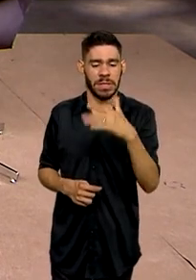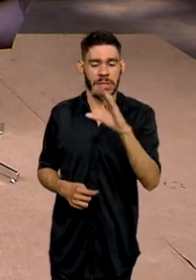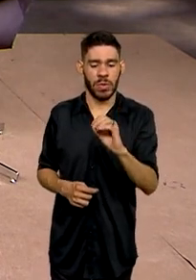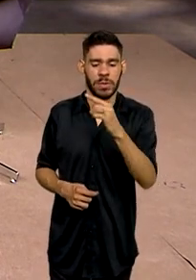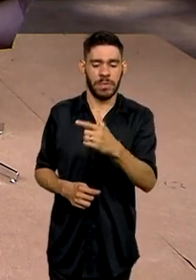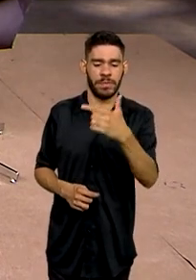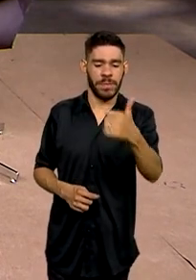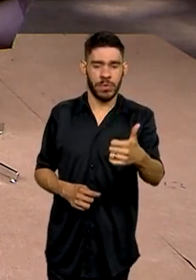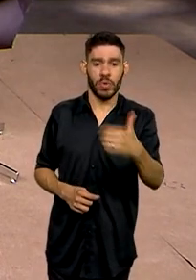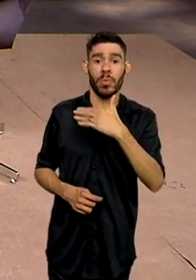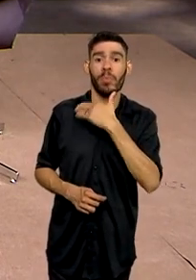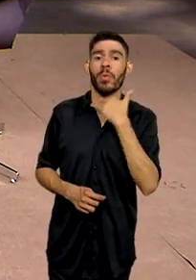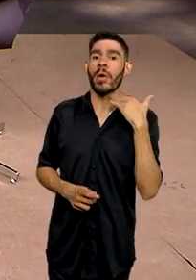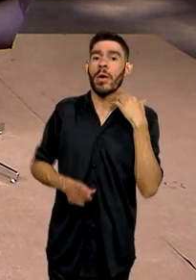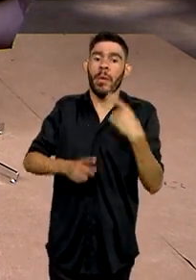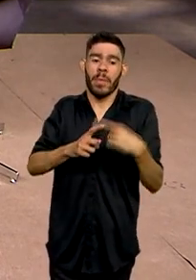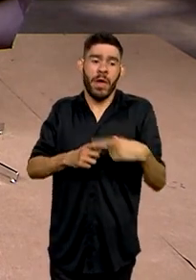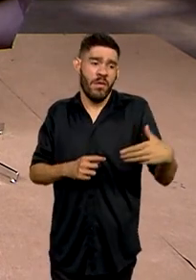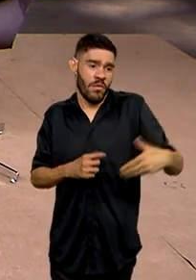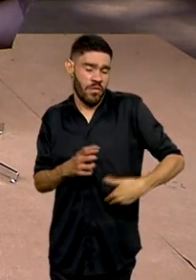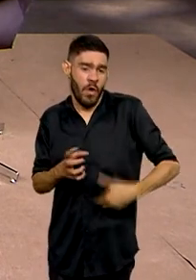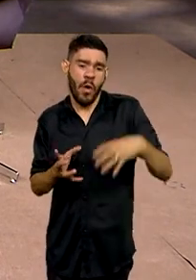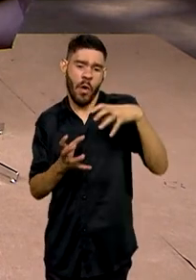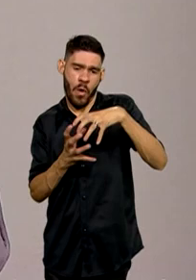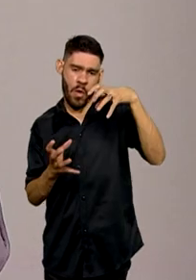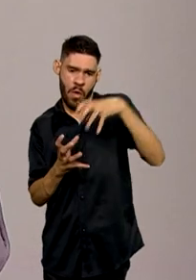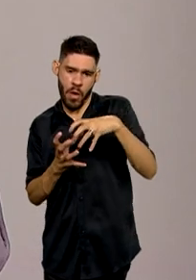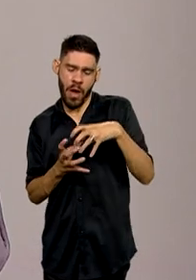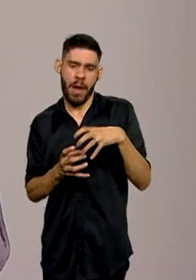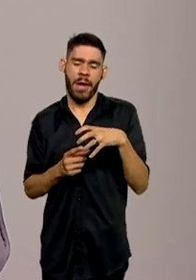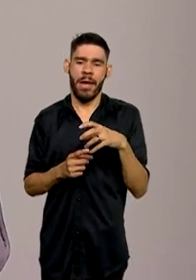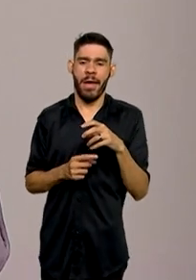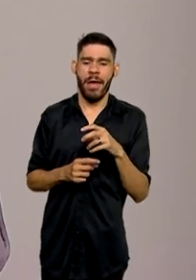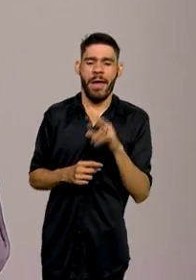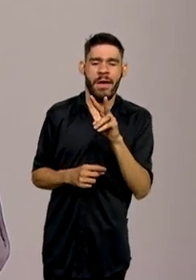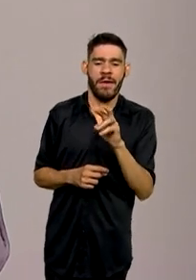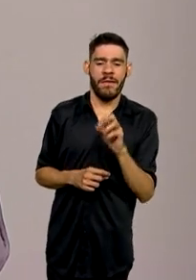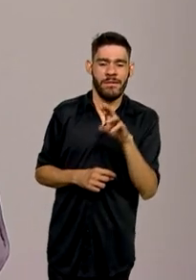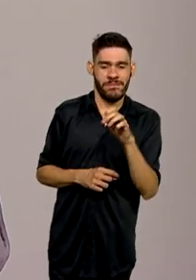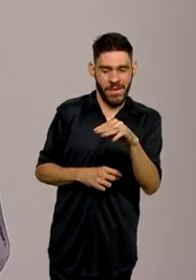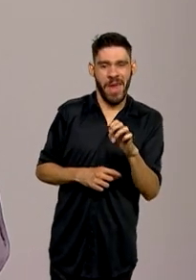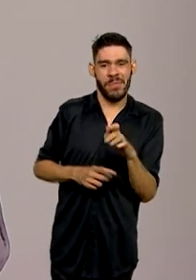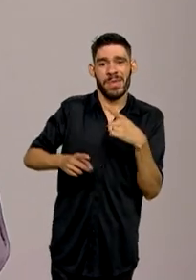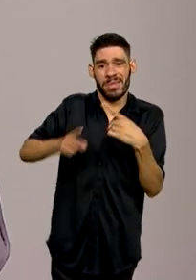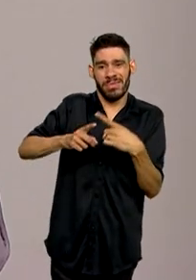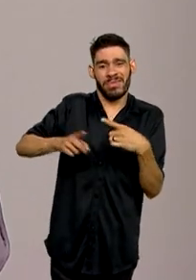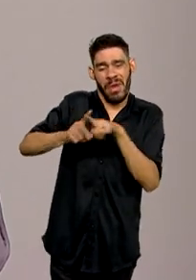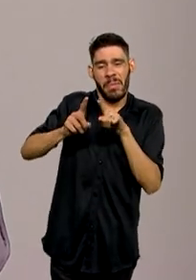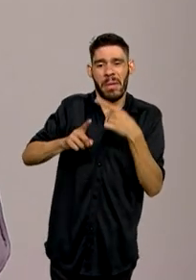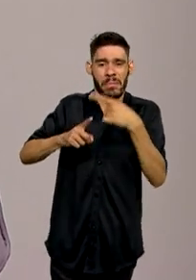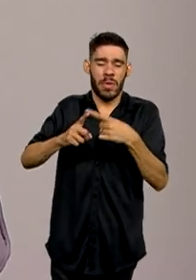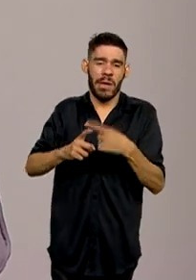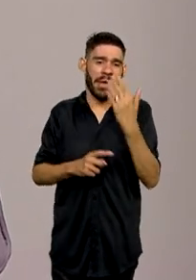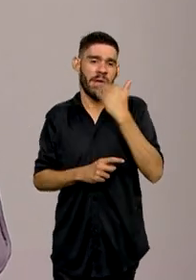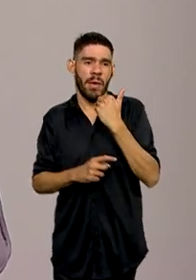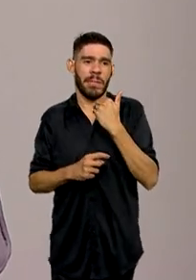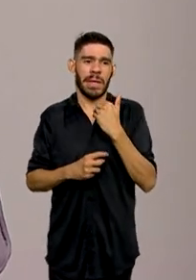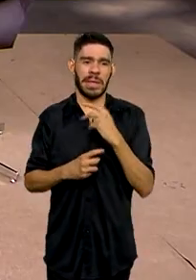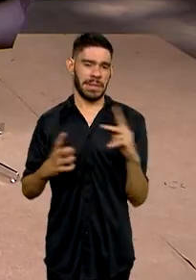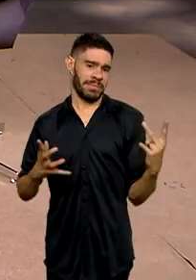22, morreram de fome, idosos, enfim. De verme, igual o presidente Lula falou, porque se alimenta mal, Exatamente.